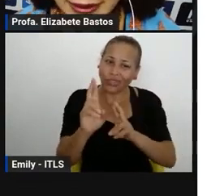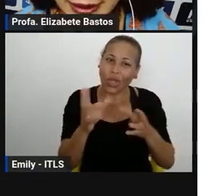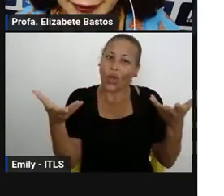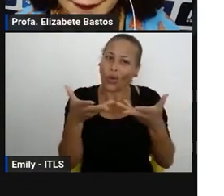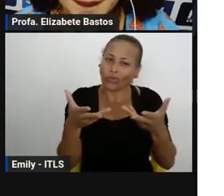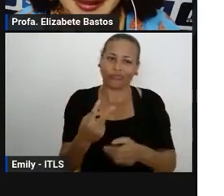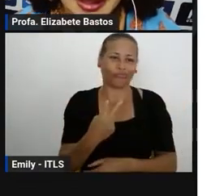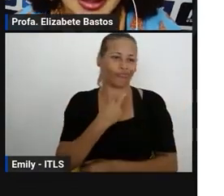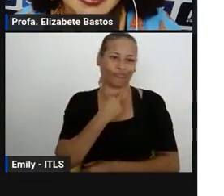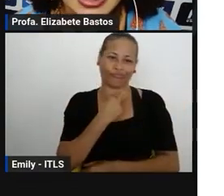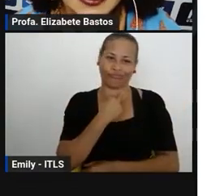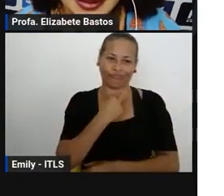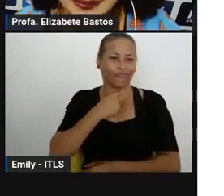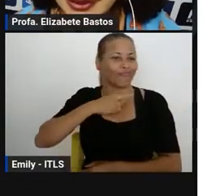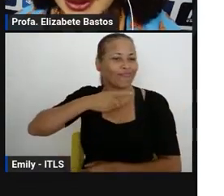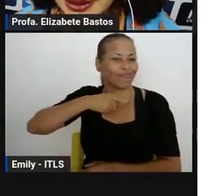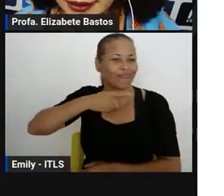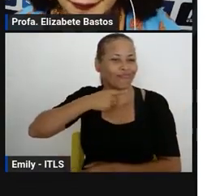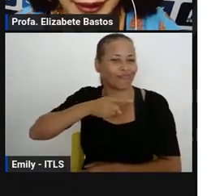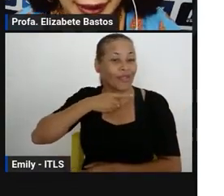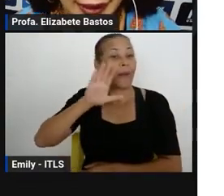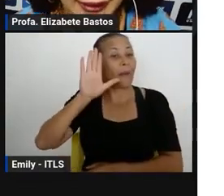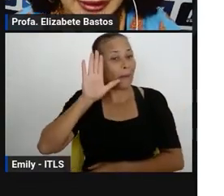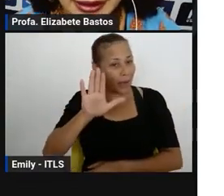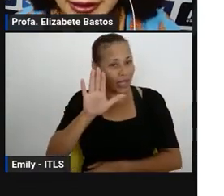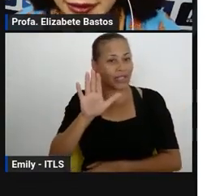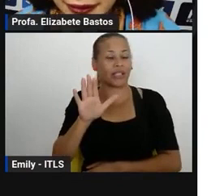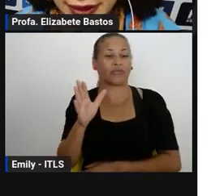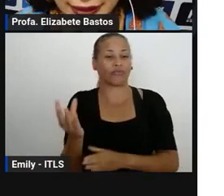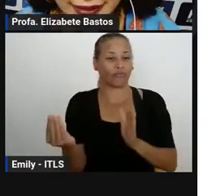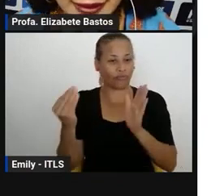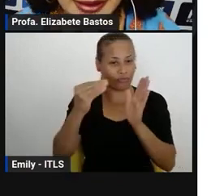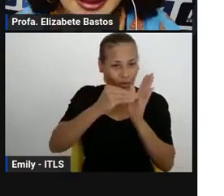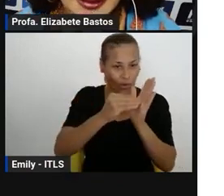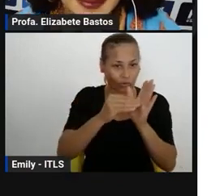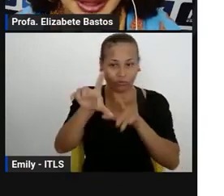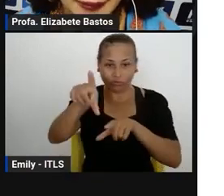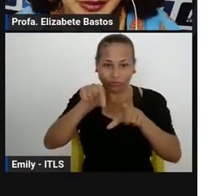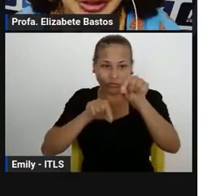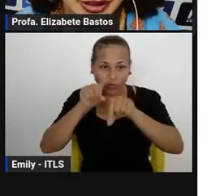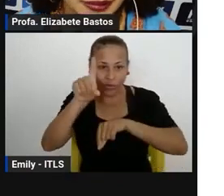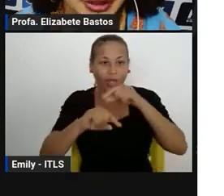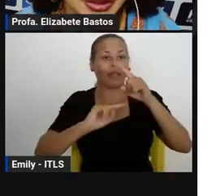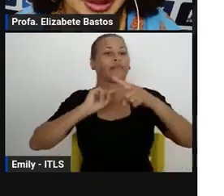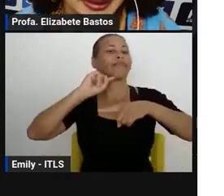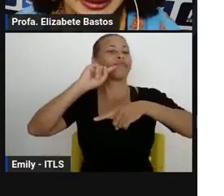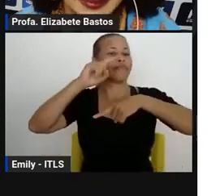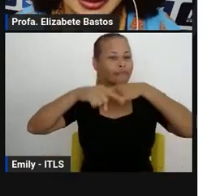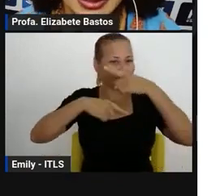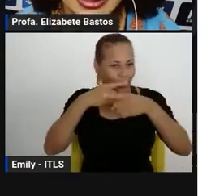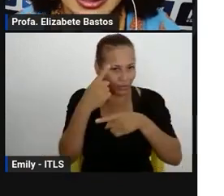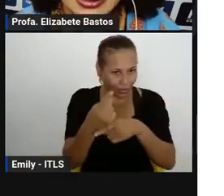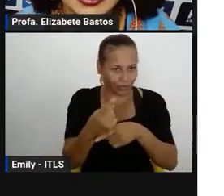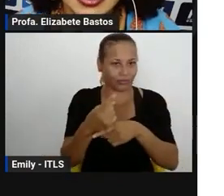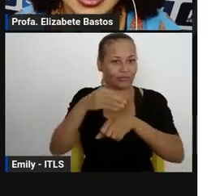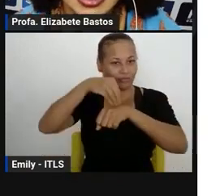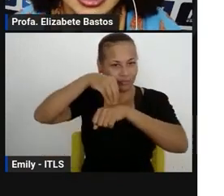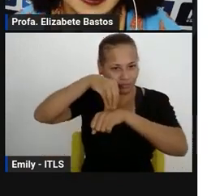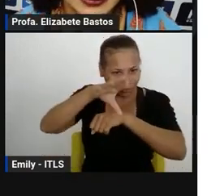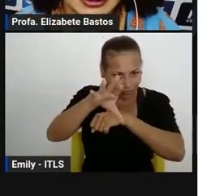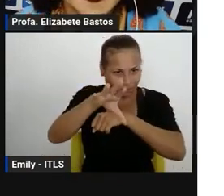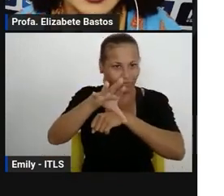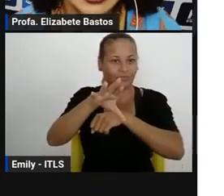programação, mas vamos copiá-las, selecioná-las, para, posteriormente, o departamento de ensino